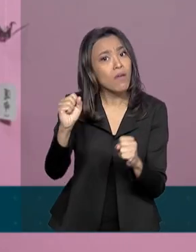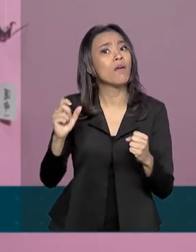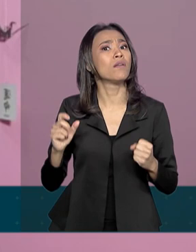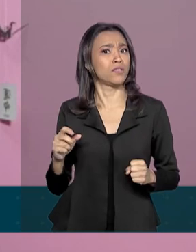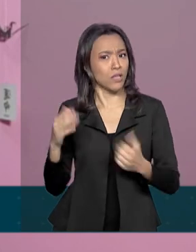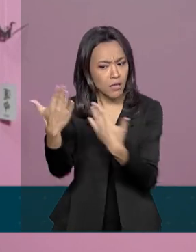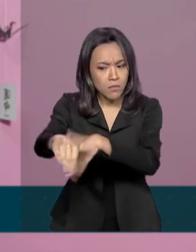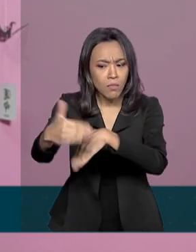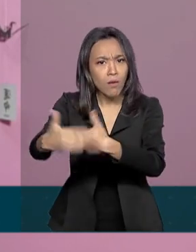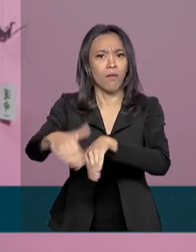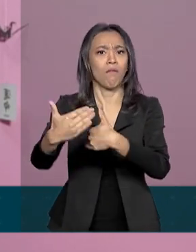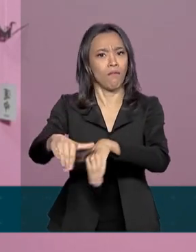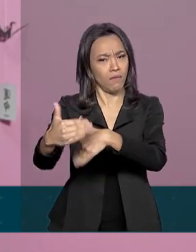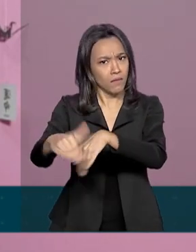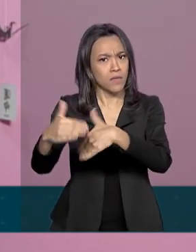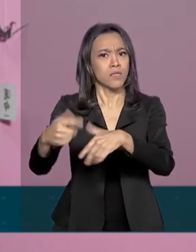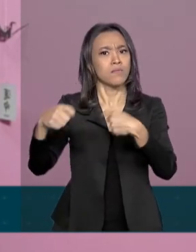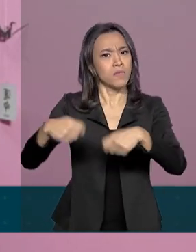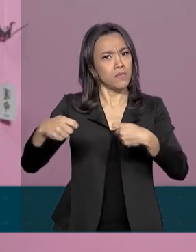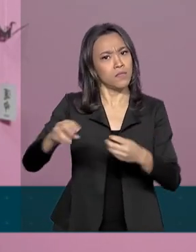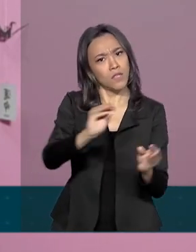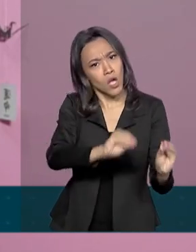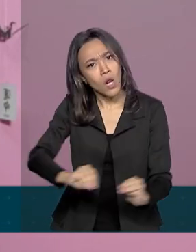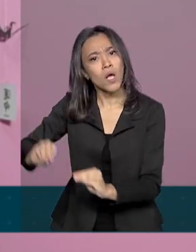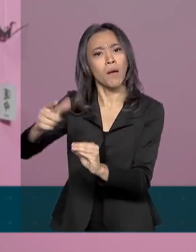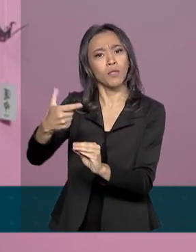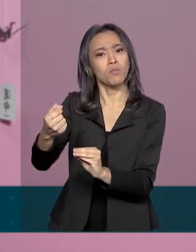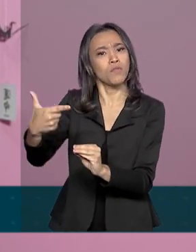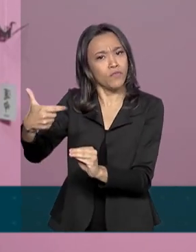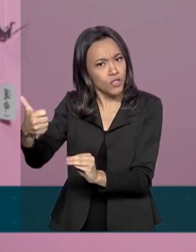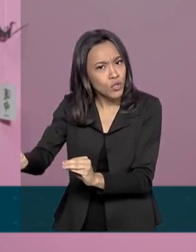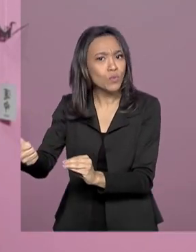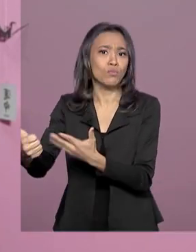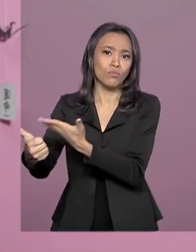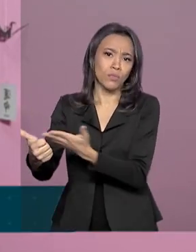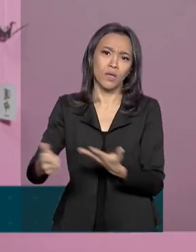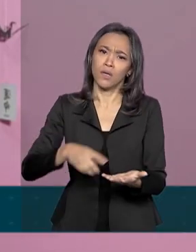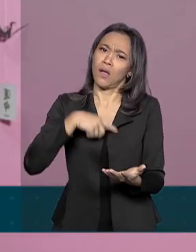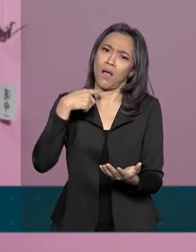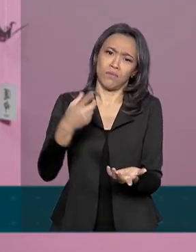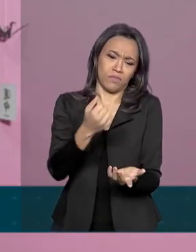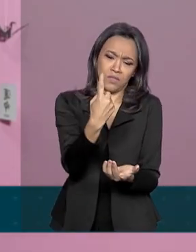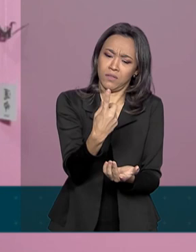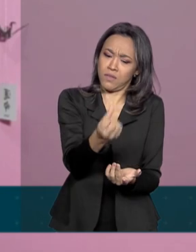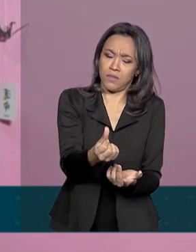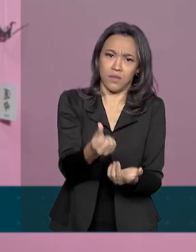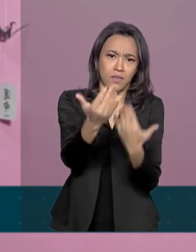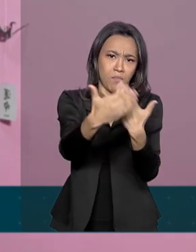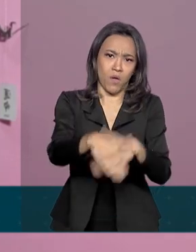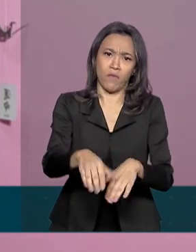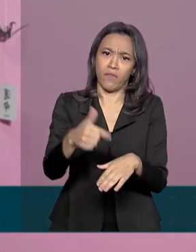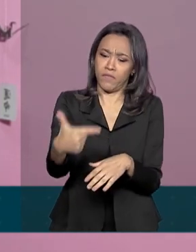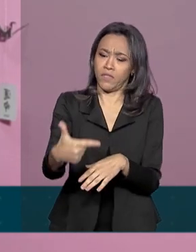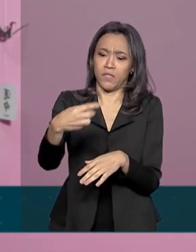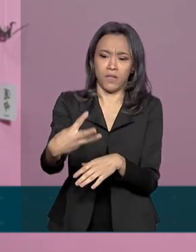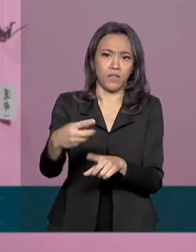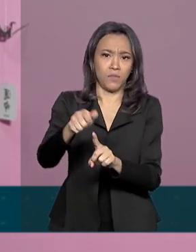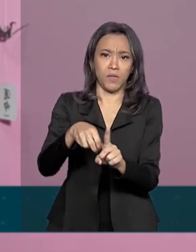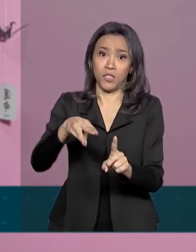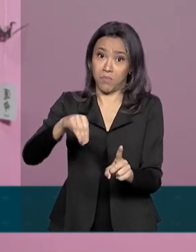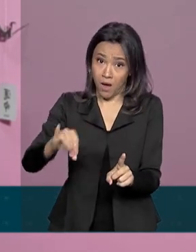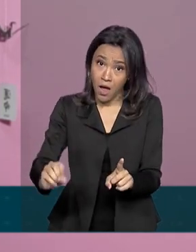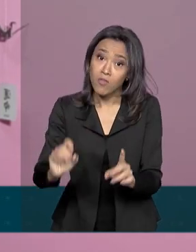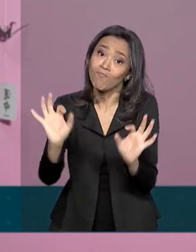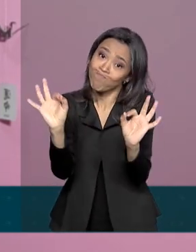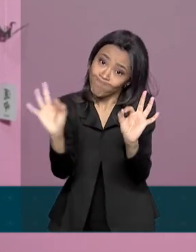sejam realizadas em 2021. O mais justo é essa prova do dia 16 a 23 de maio, pois